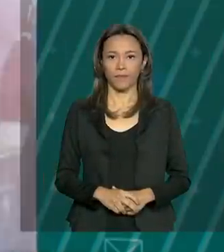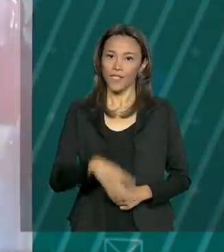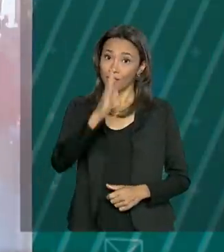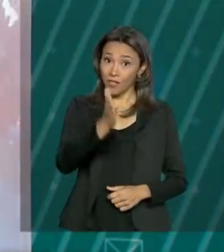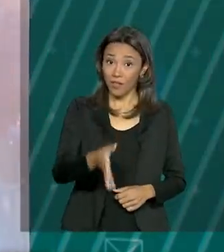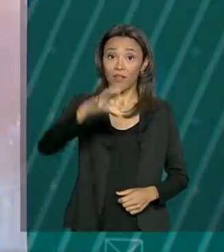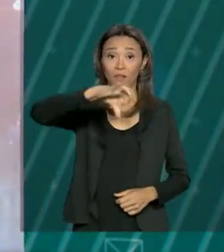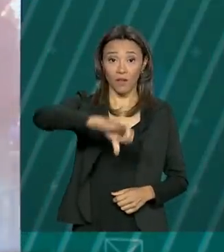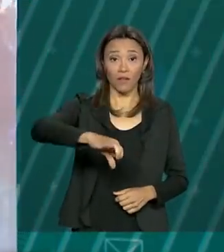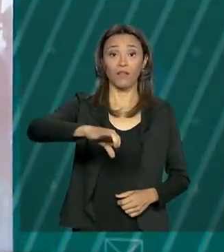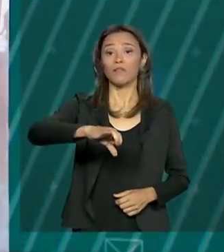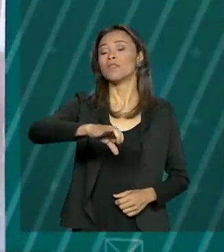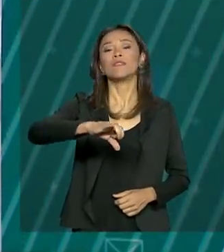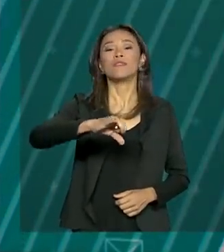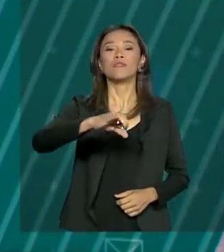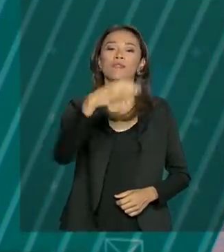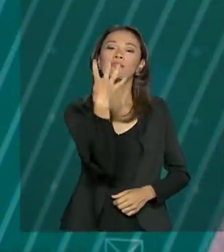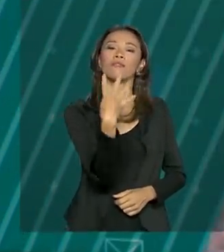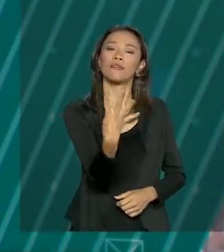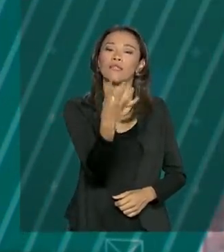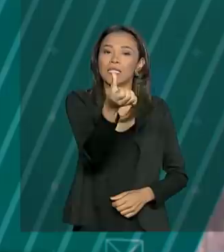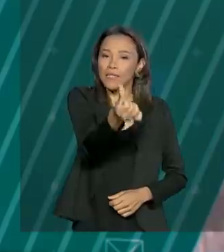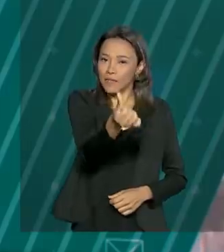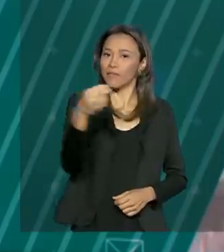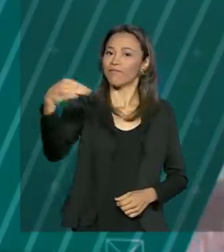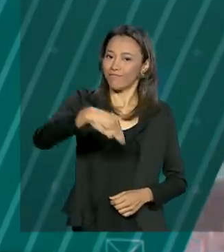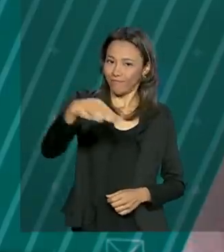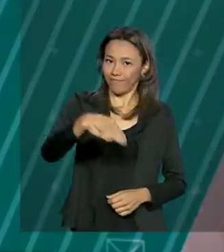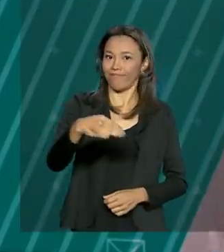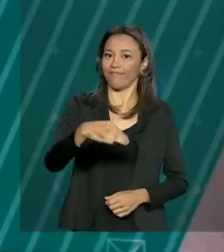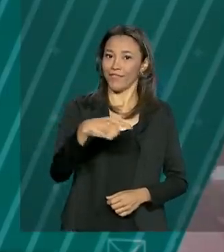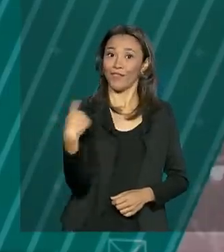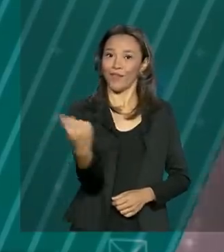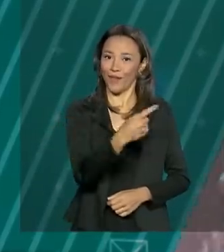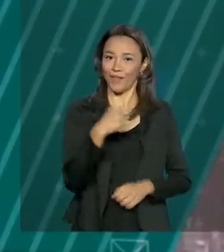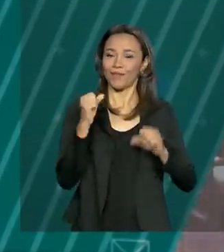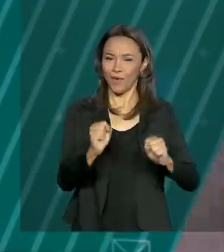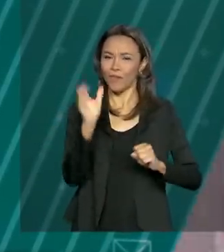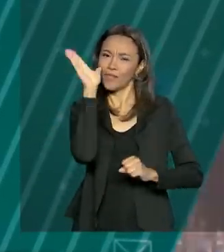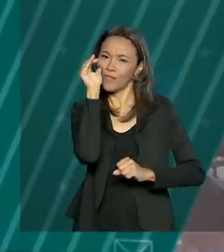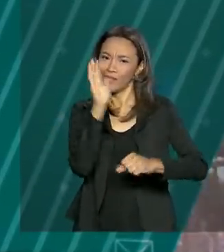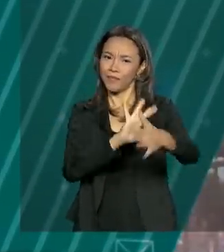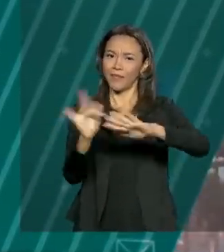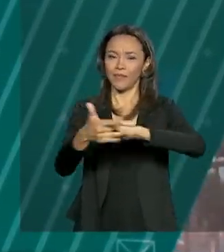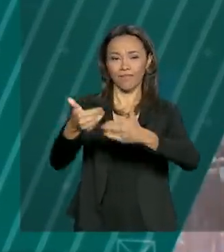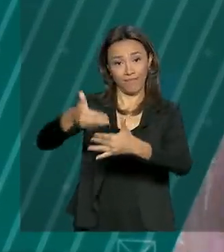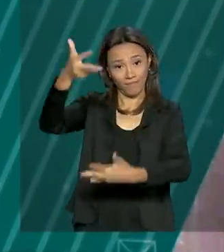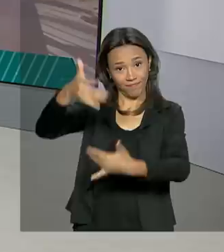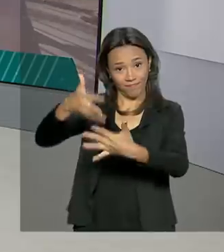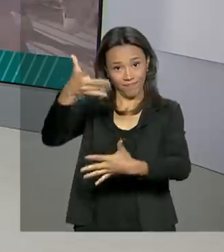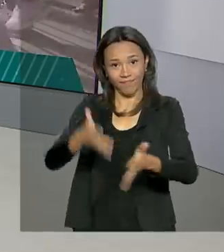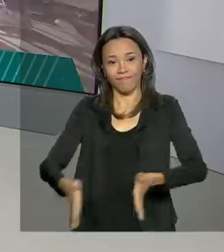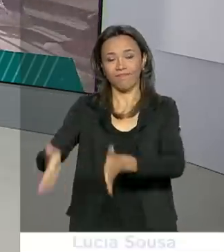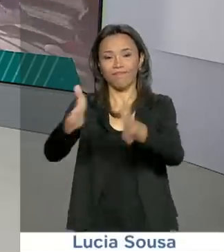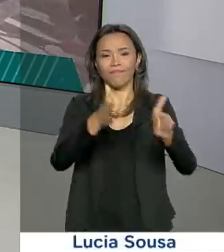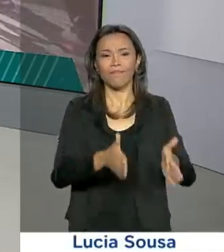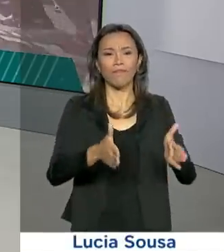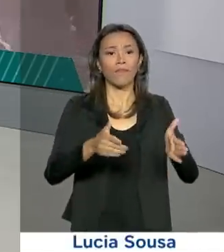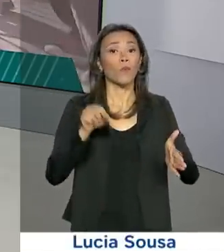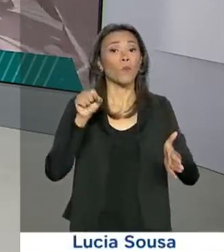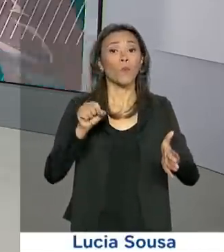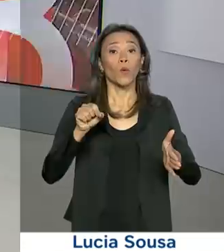São 9 horas e 46 minutos. Estamos ao vivo também pelas redes sociais. O